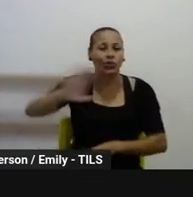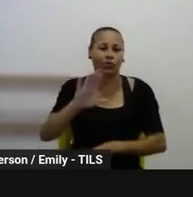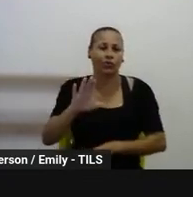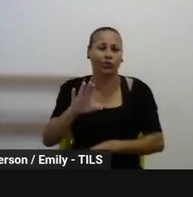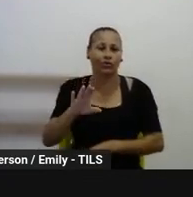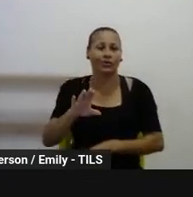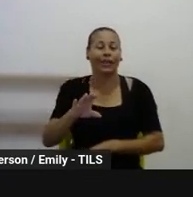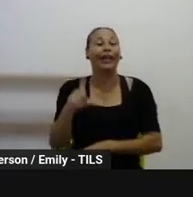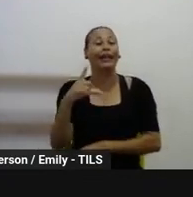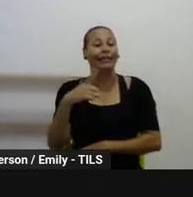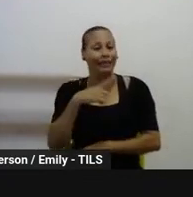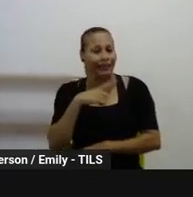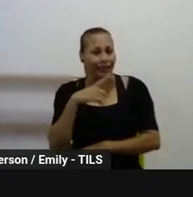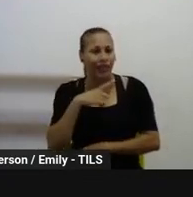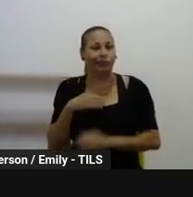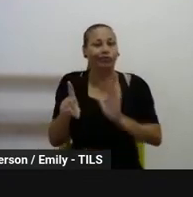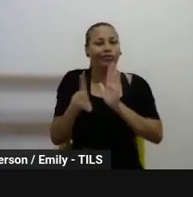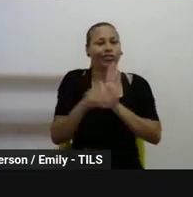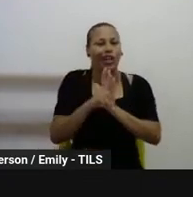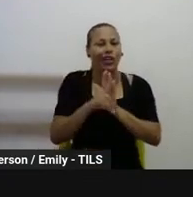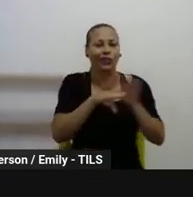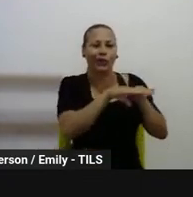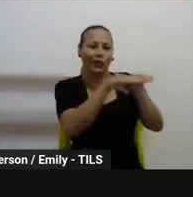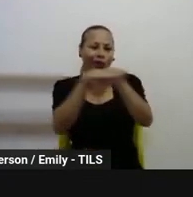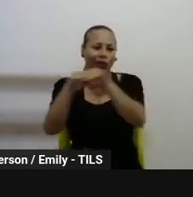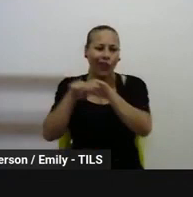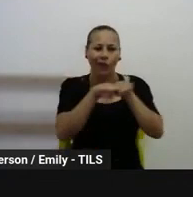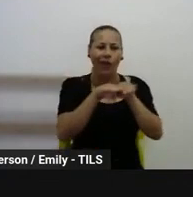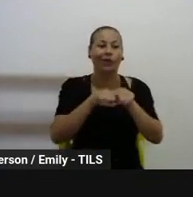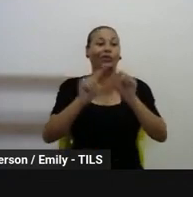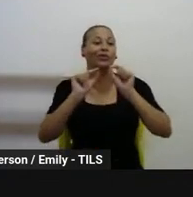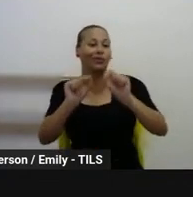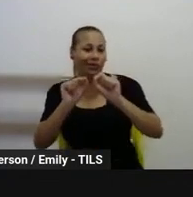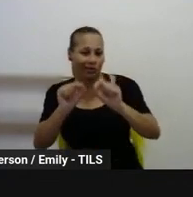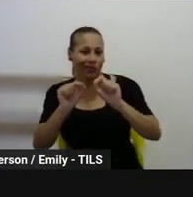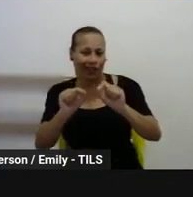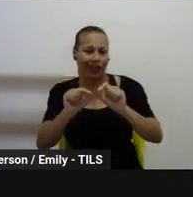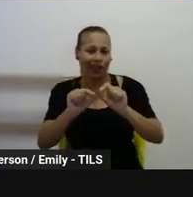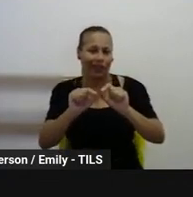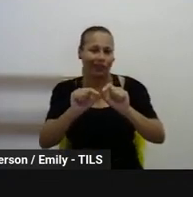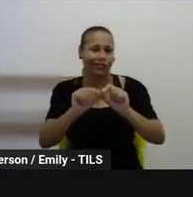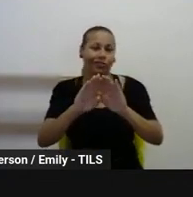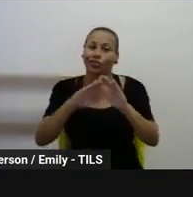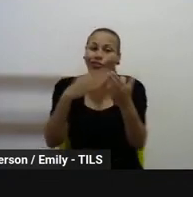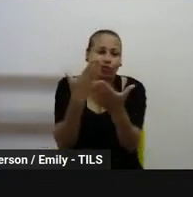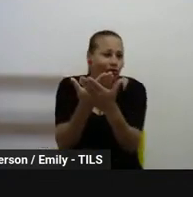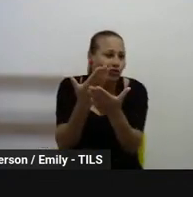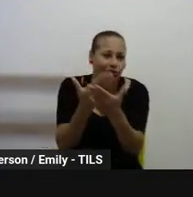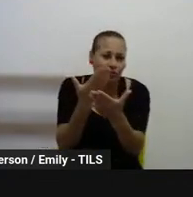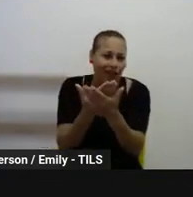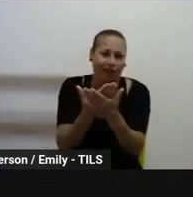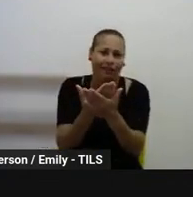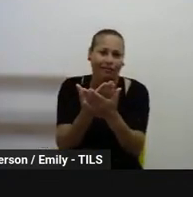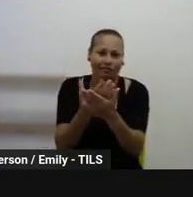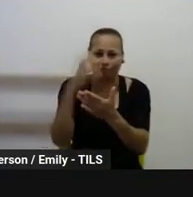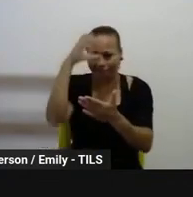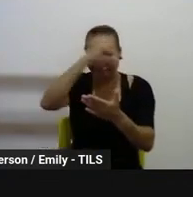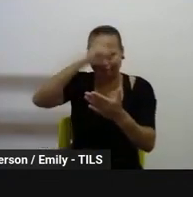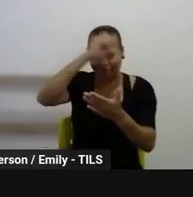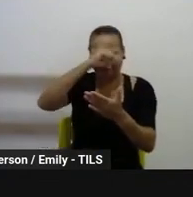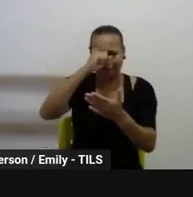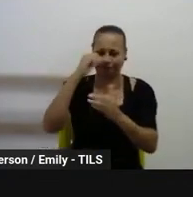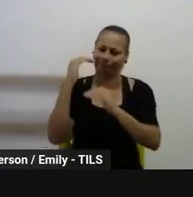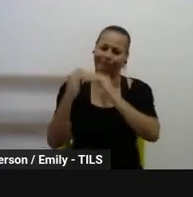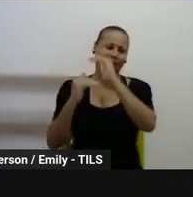na promoção humanística, científica, cultural e tecnológica do país. Então,